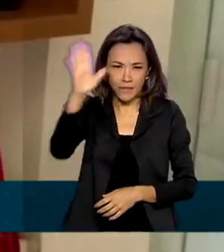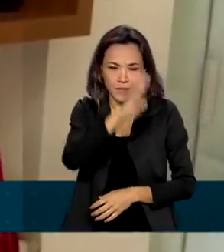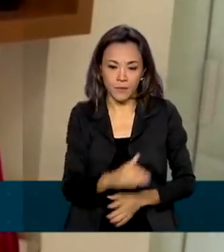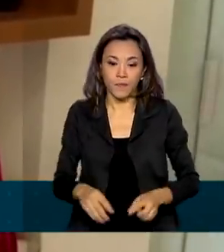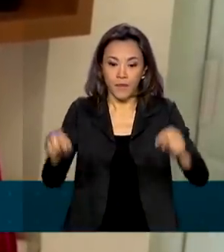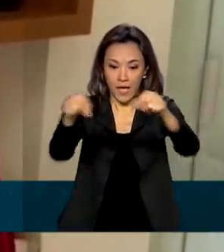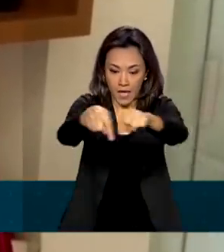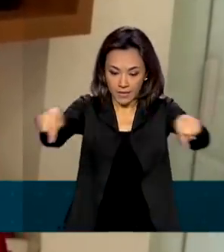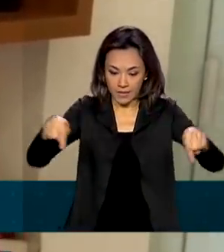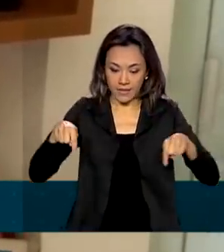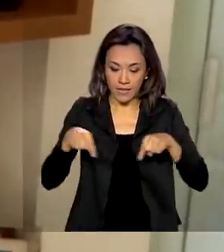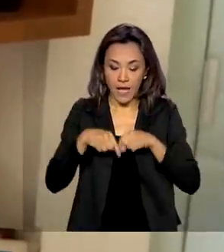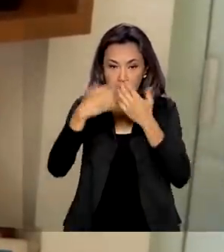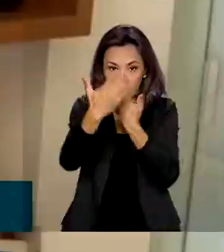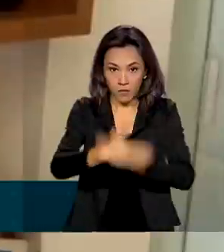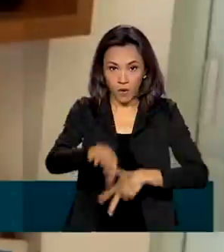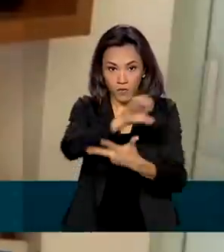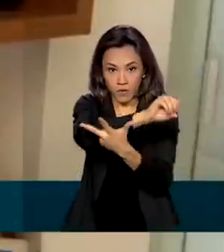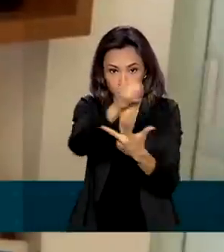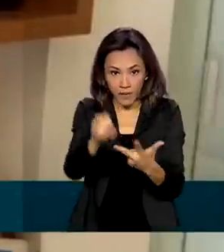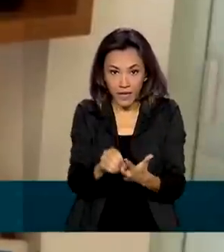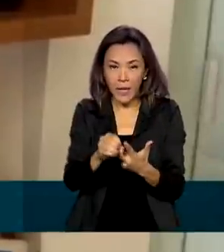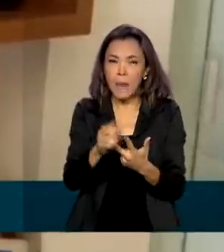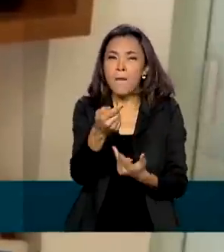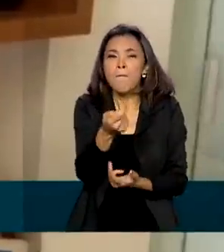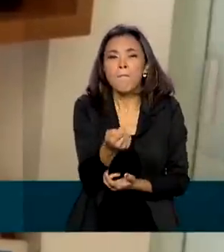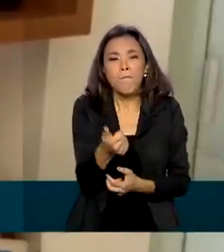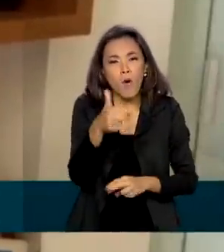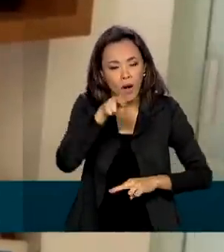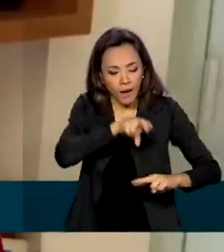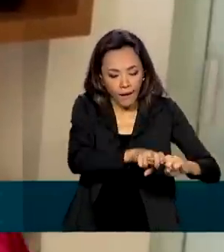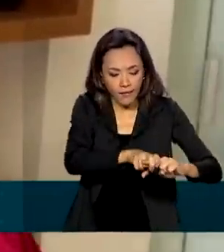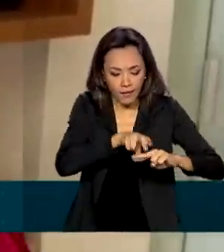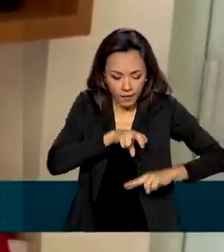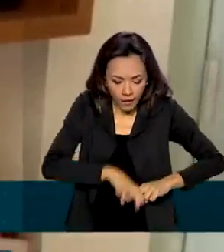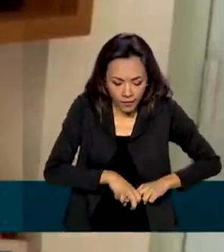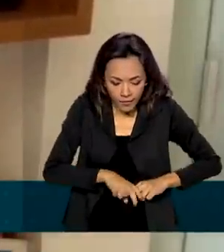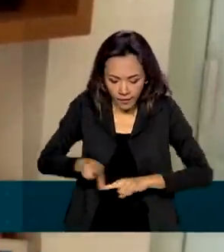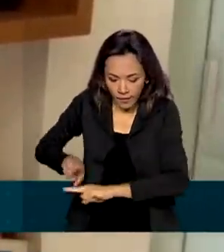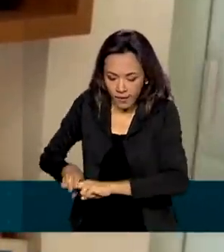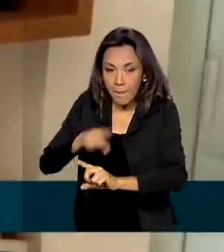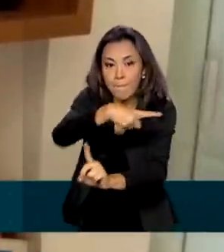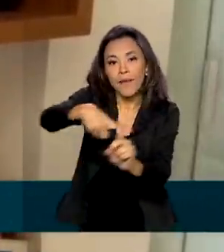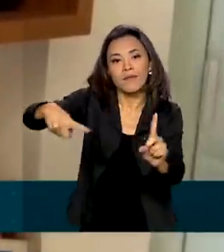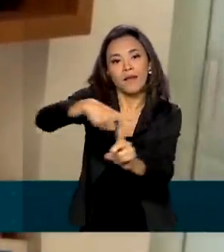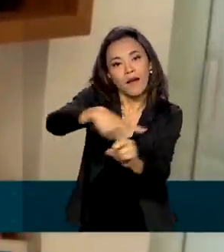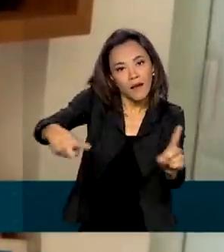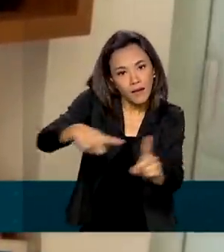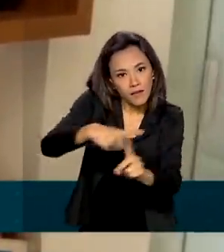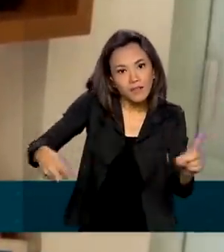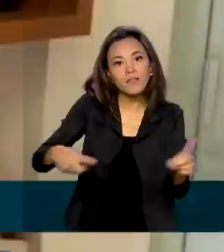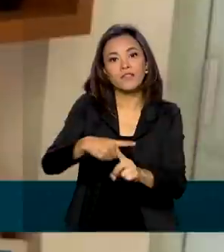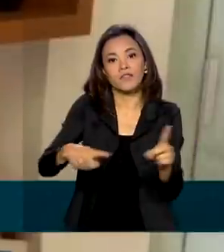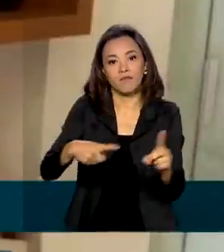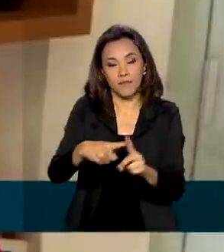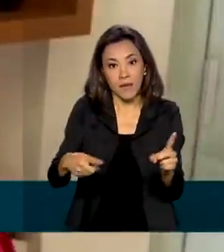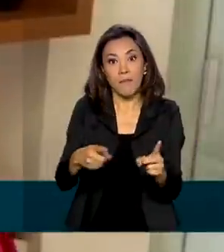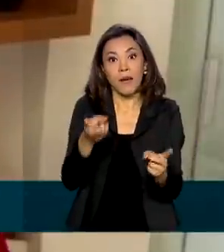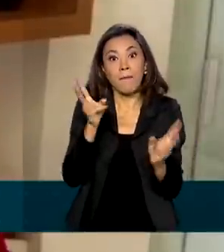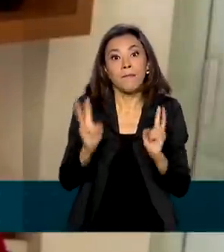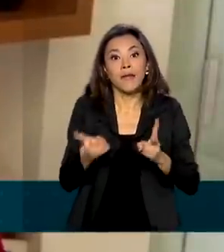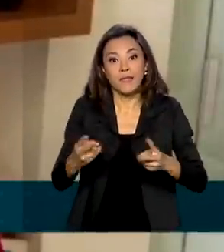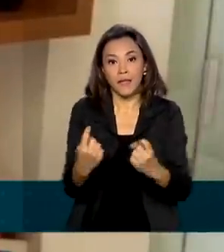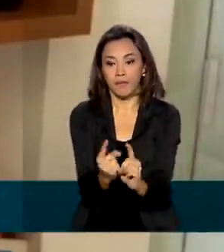salas das provas vão ter menos cadeiras, aproximadamente metade da capacidade para manter o